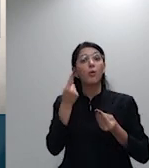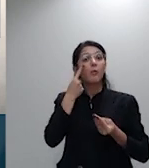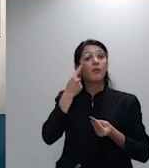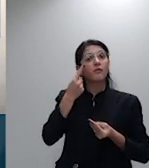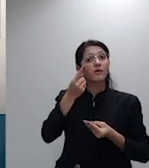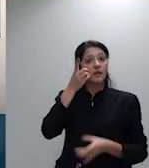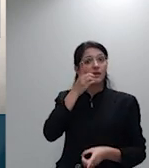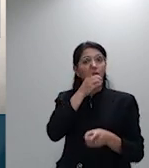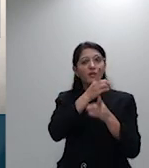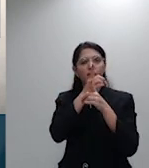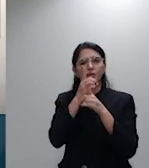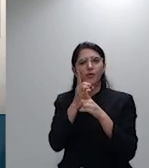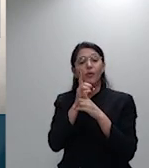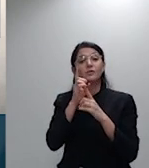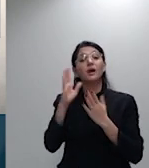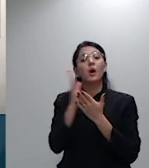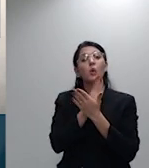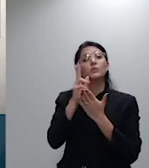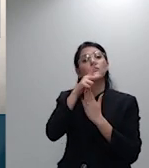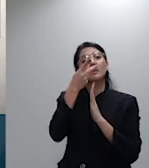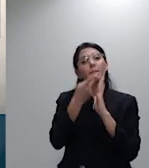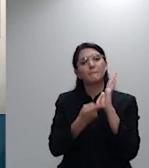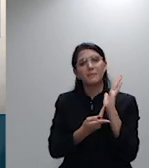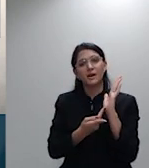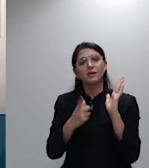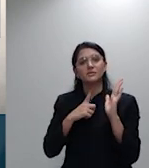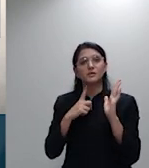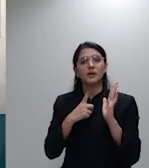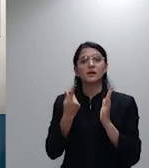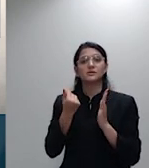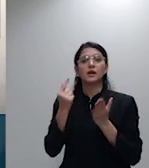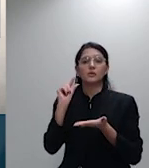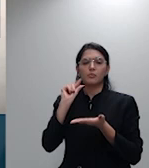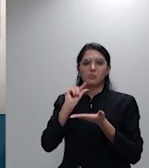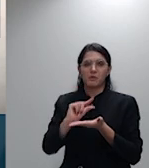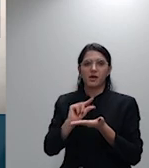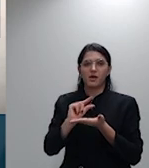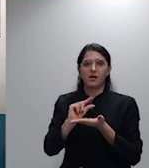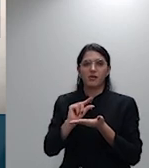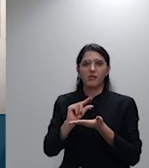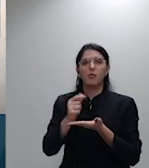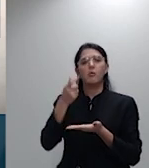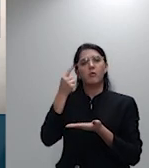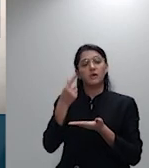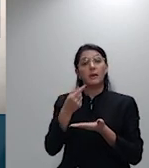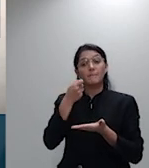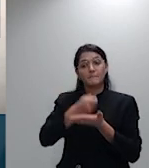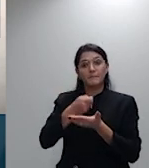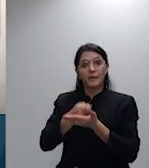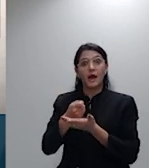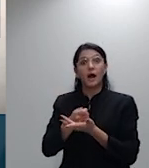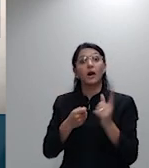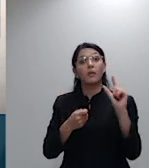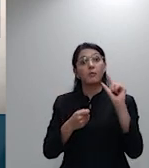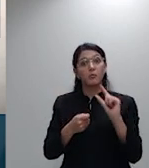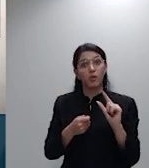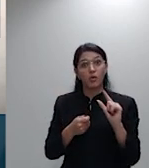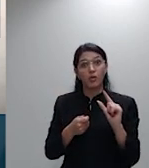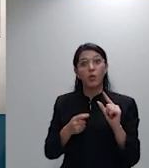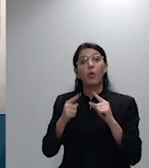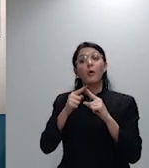apresentam os menores valores de mensalidade mas surpreendentemente esses planos sofreram revisão judicial